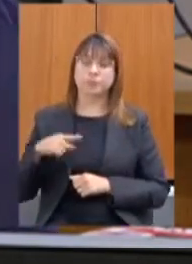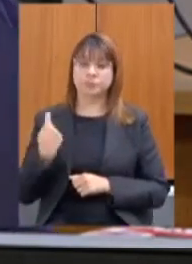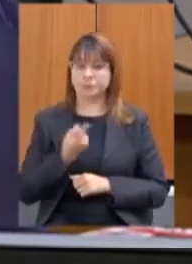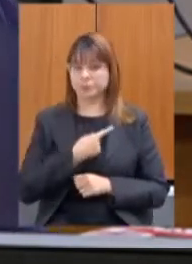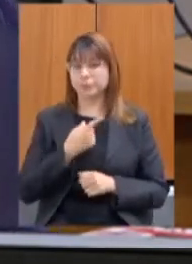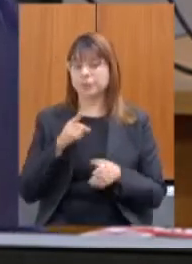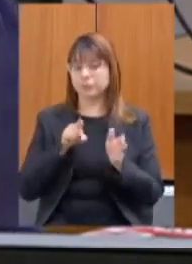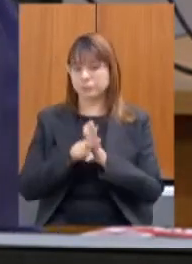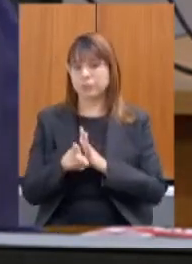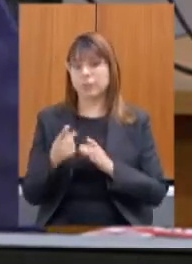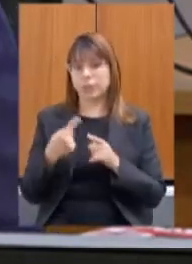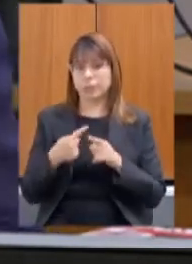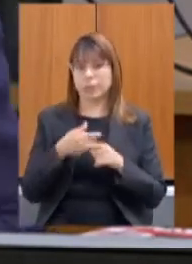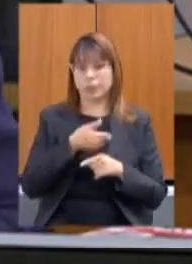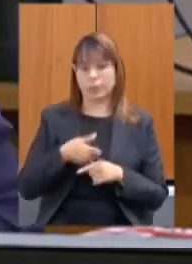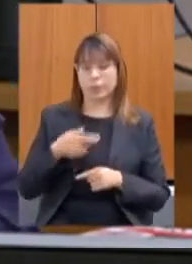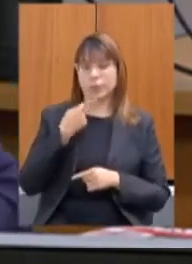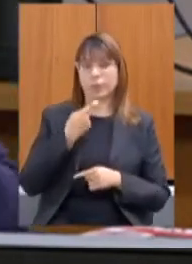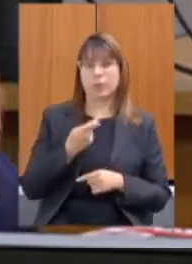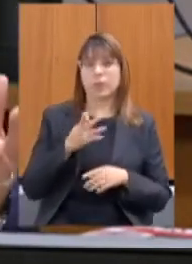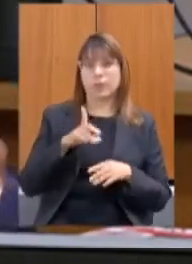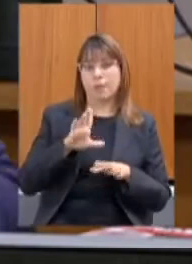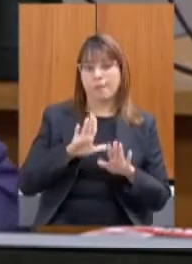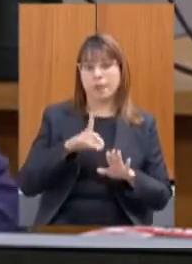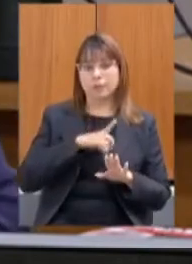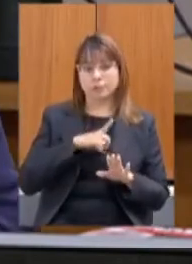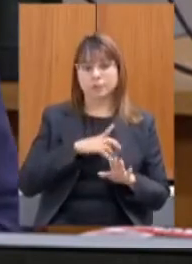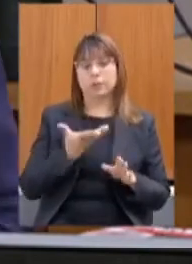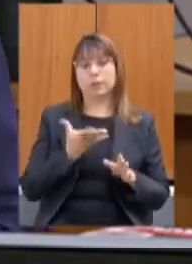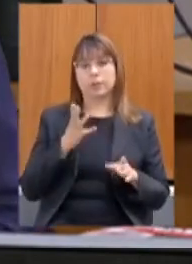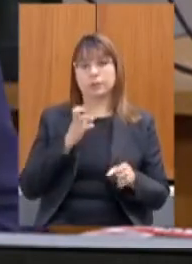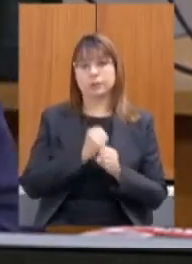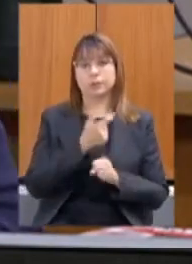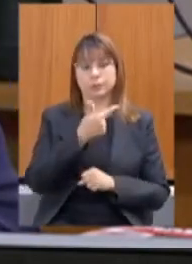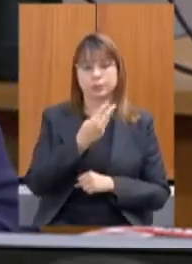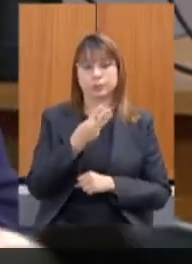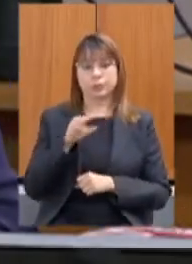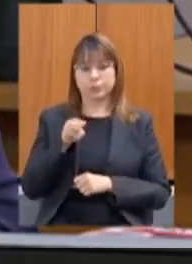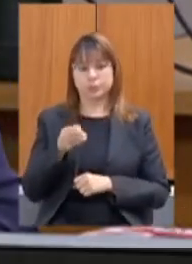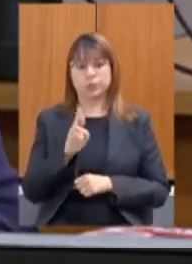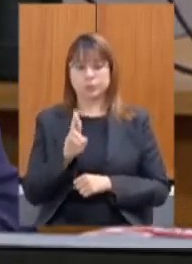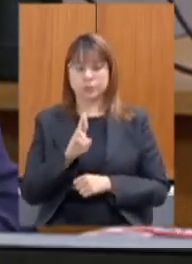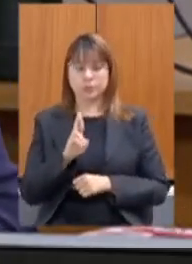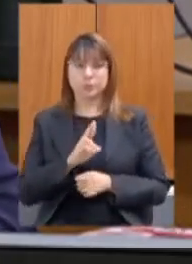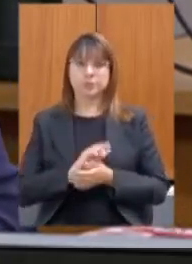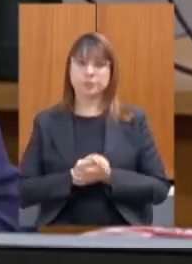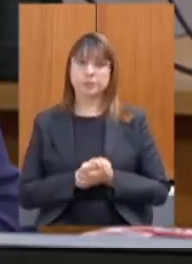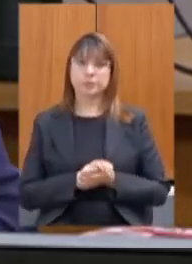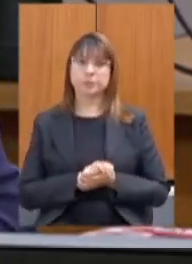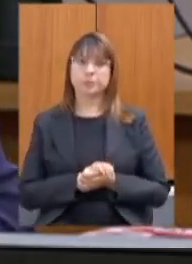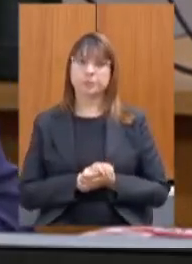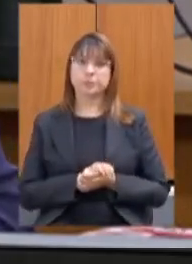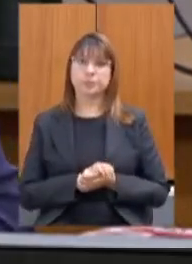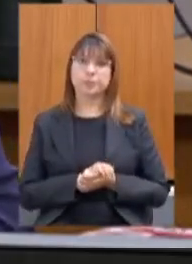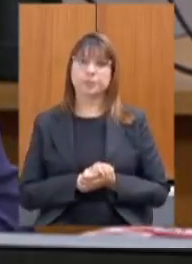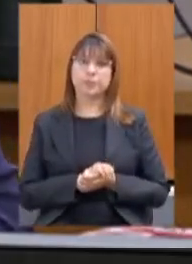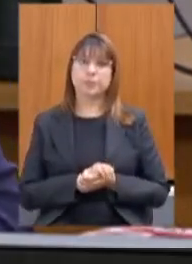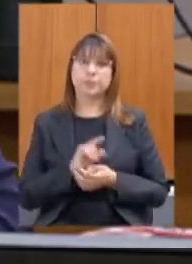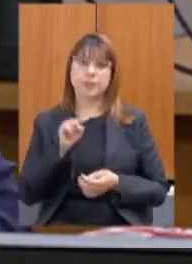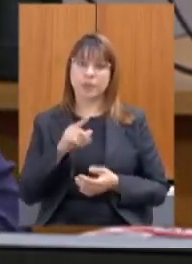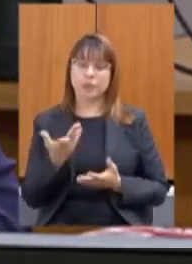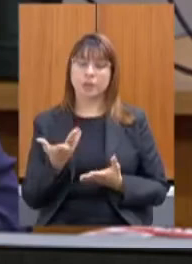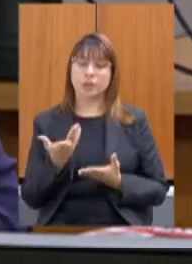o governo anunciava algo tendo um saldo de 23 milhões de reais e que de fato esse